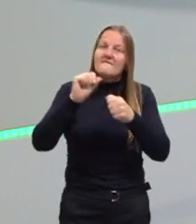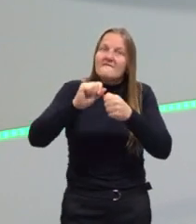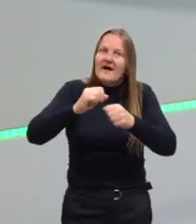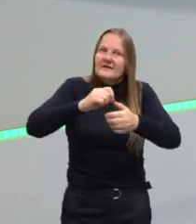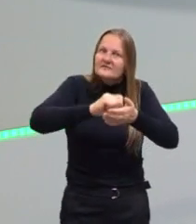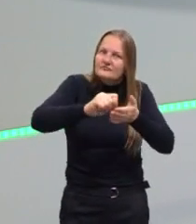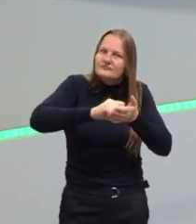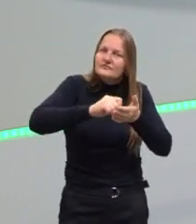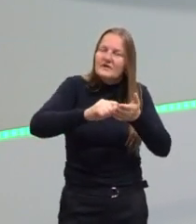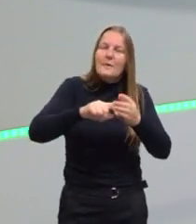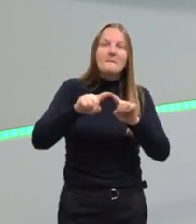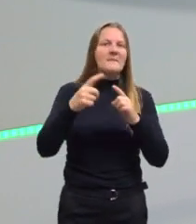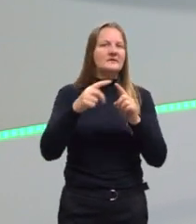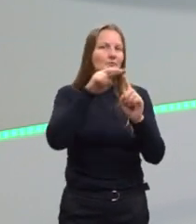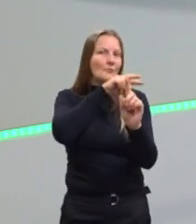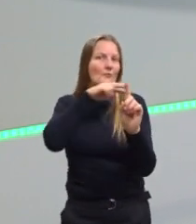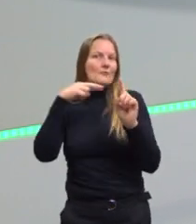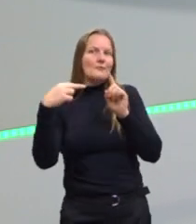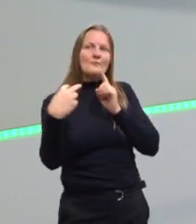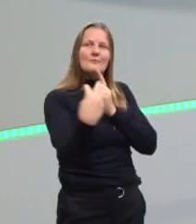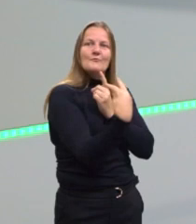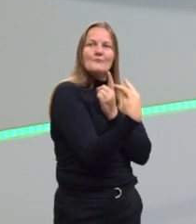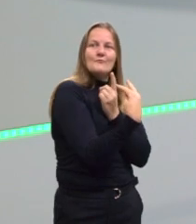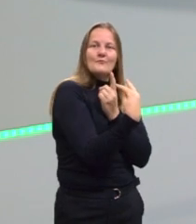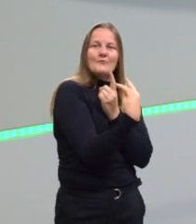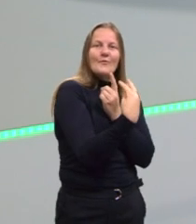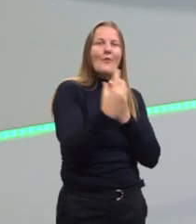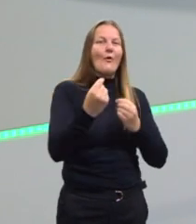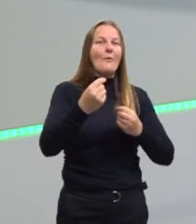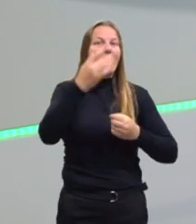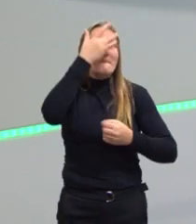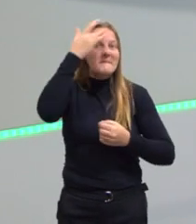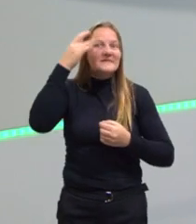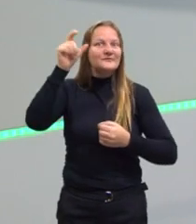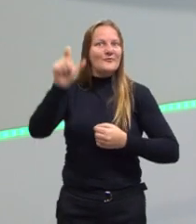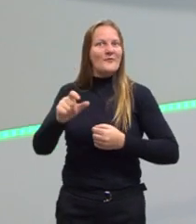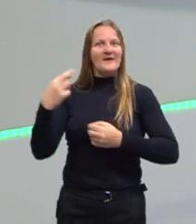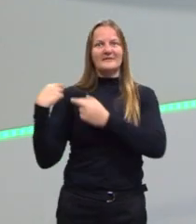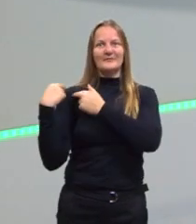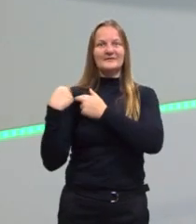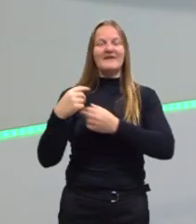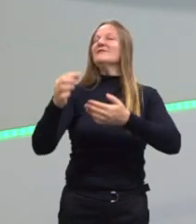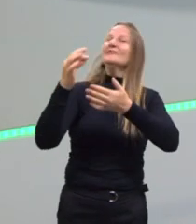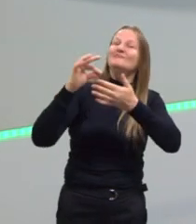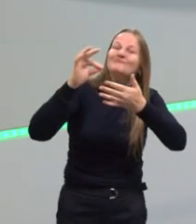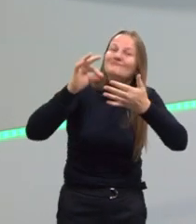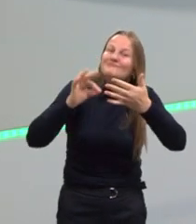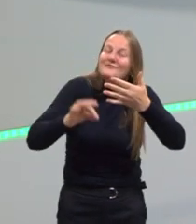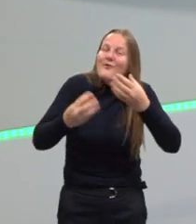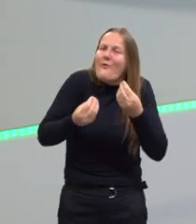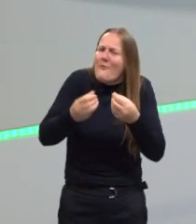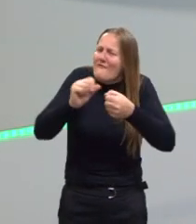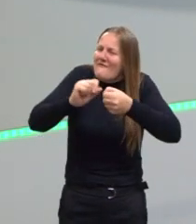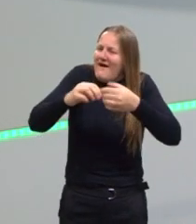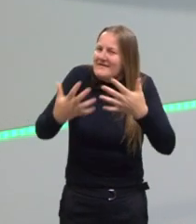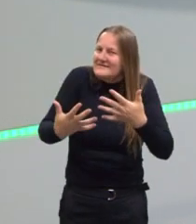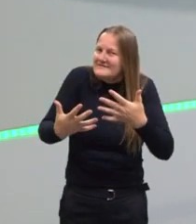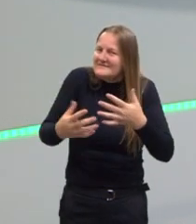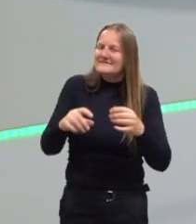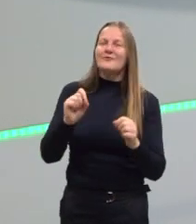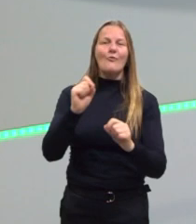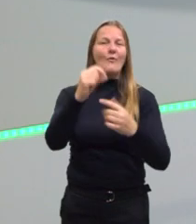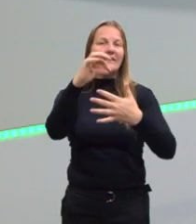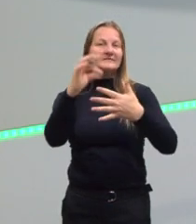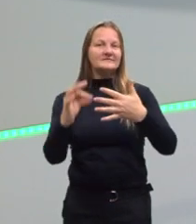o texto. Mas a gente precisa entender como o corretor atribui essa Nota 1000 ao nosso texto. Quais são os